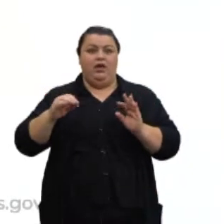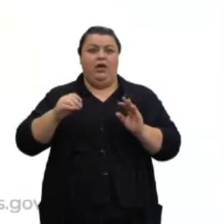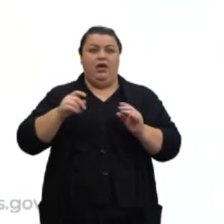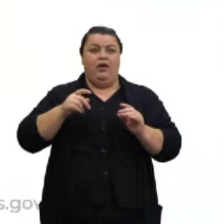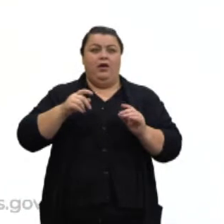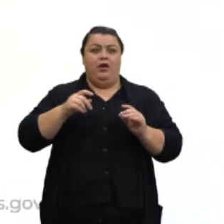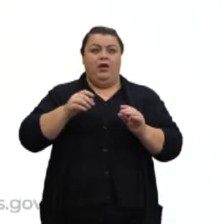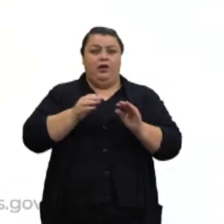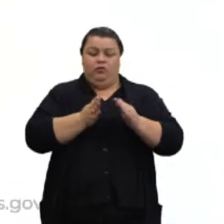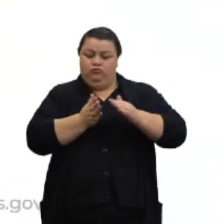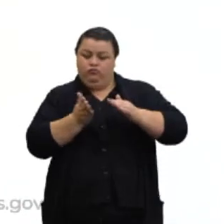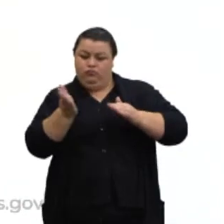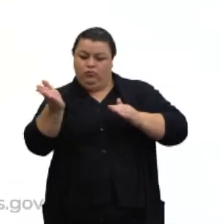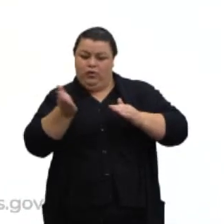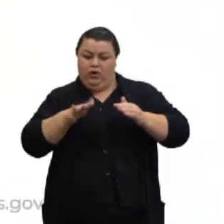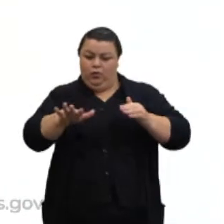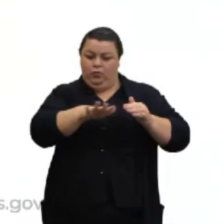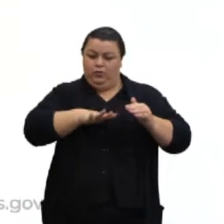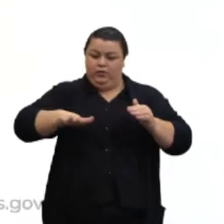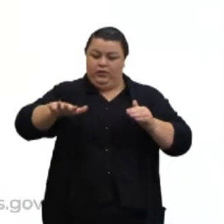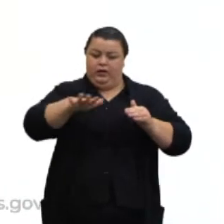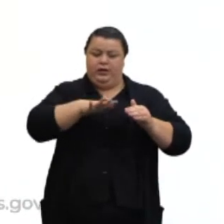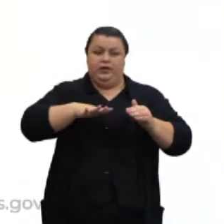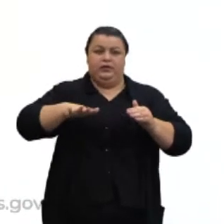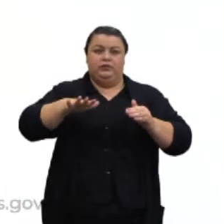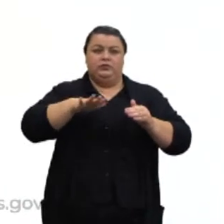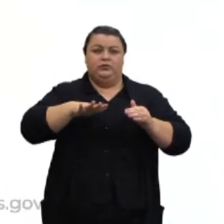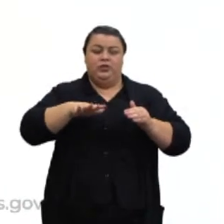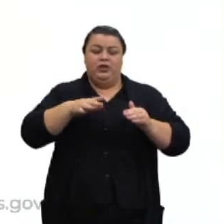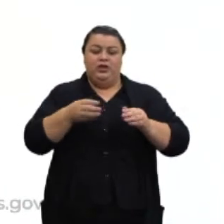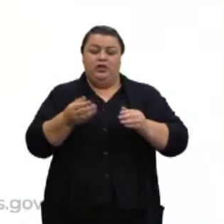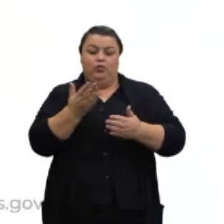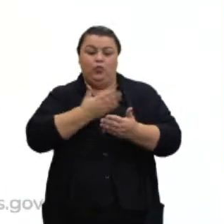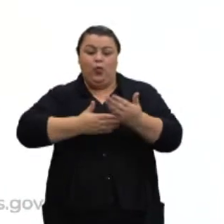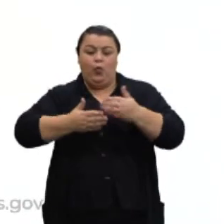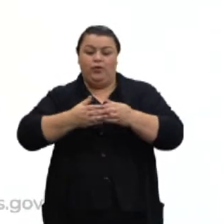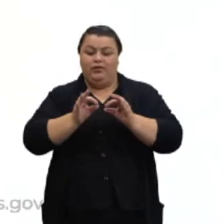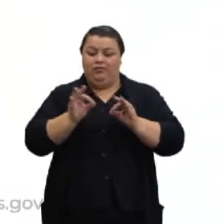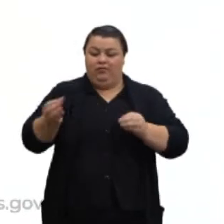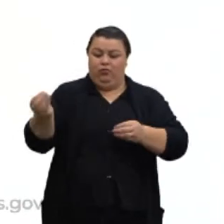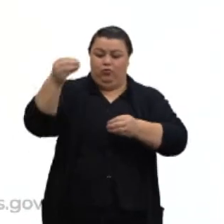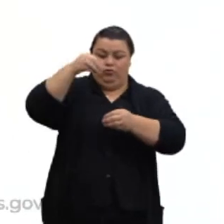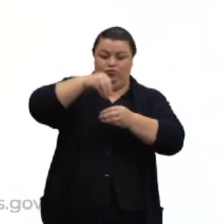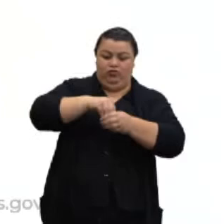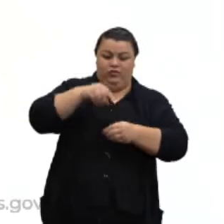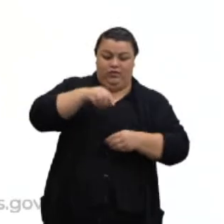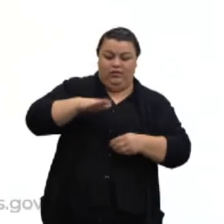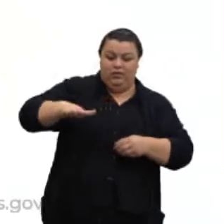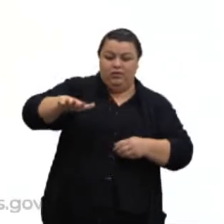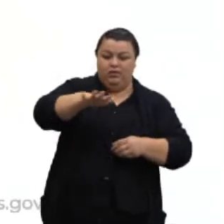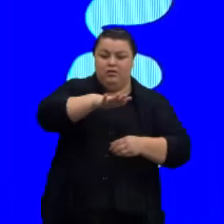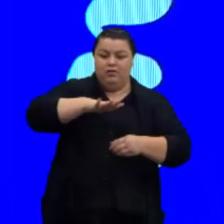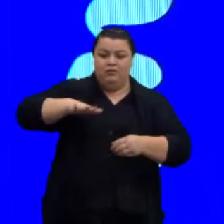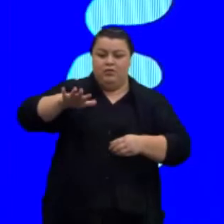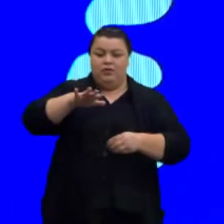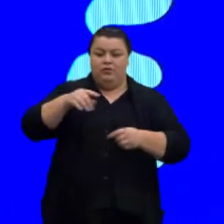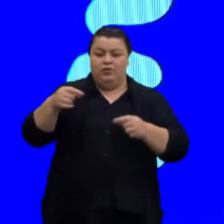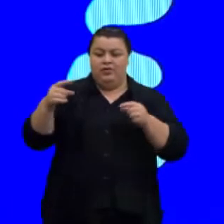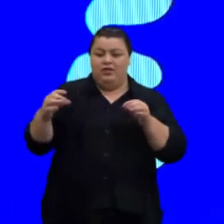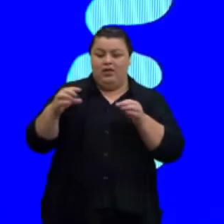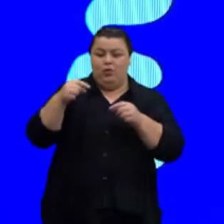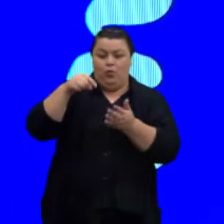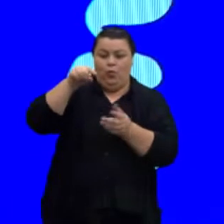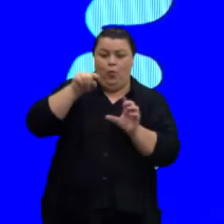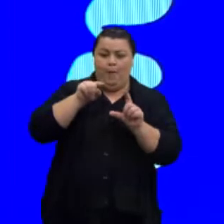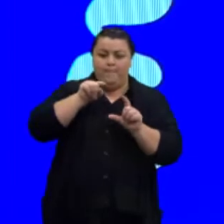a todas as retas contidas nesse plano, que passam pelo ponto de intersecção. Vamos lá,